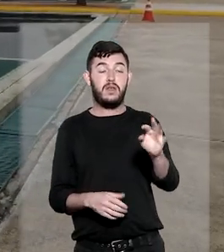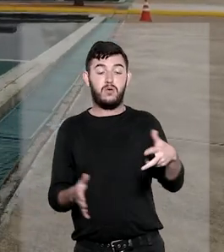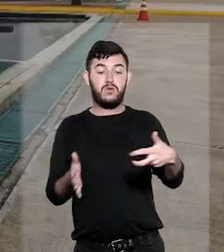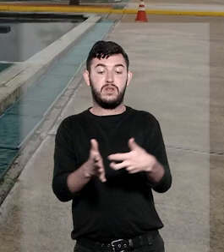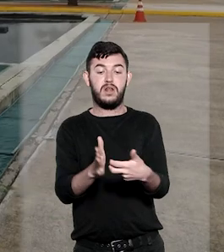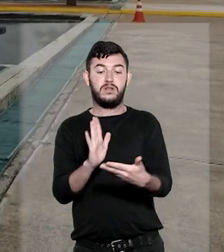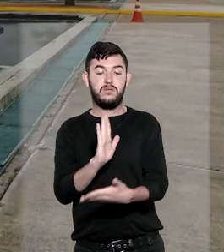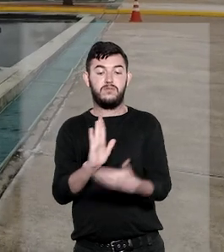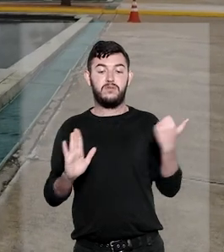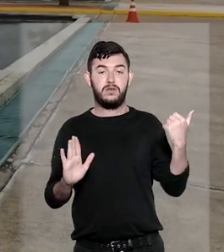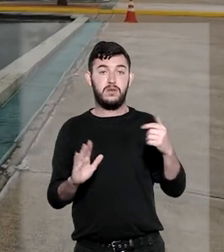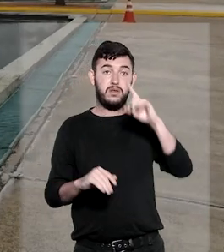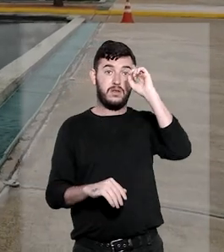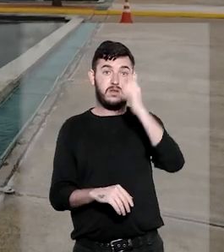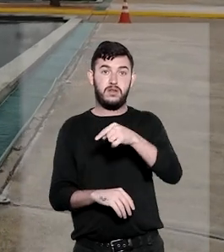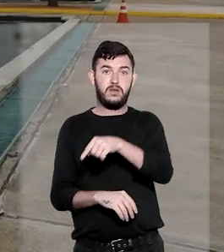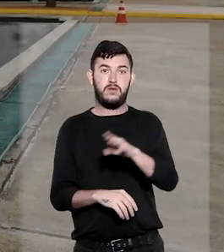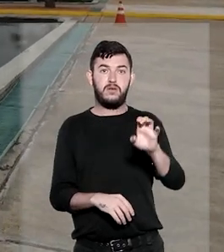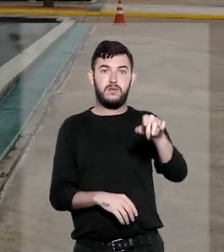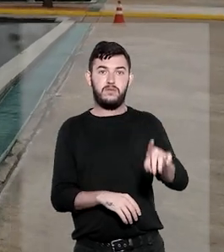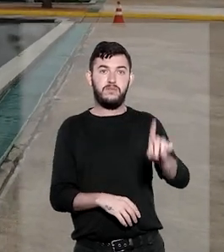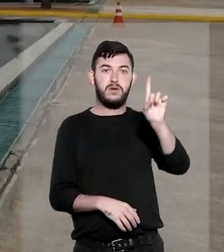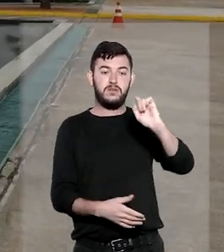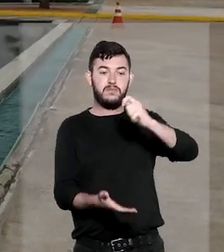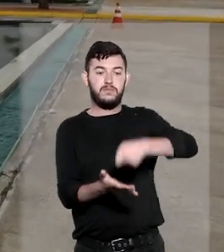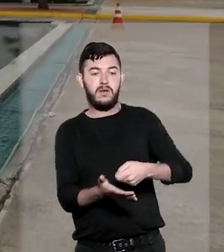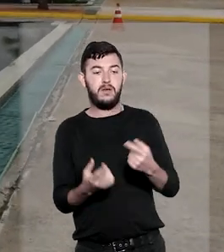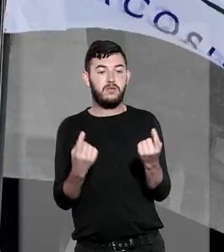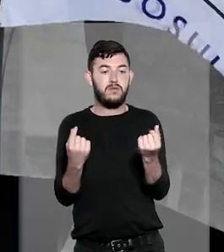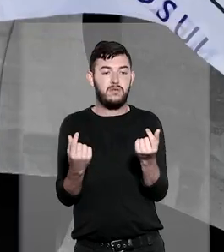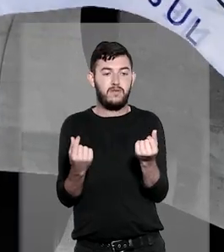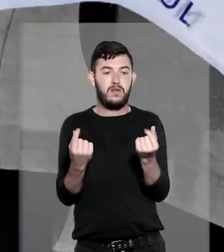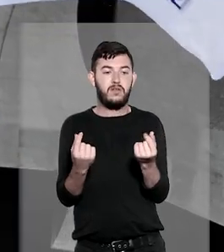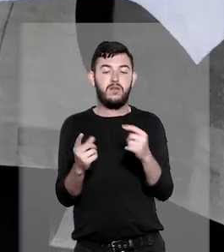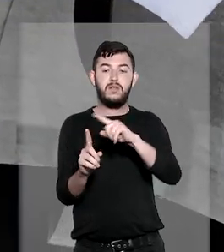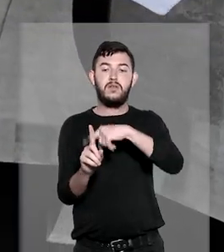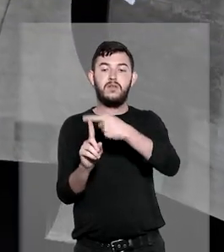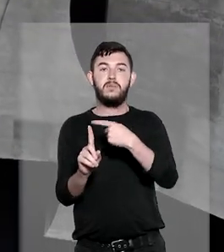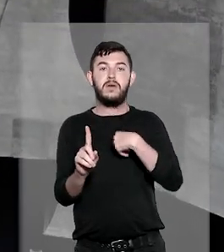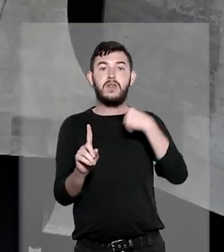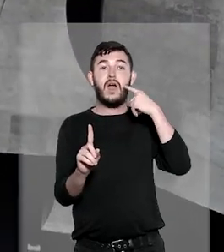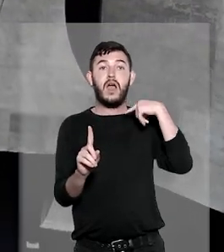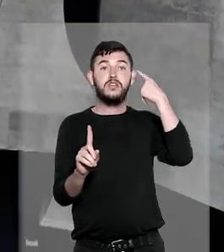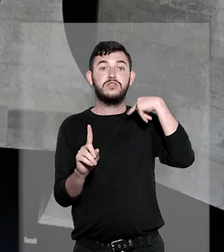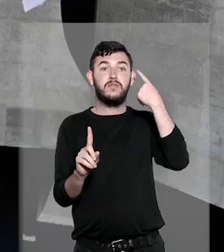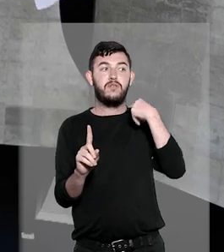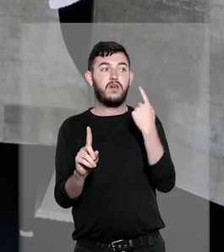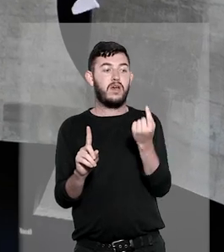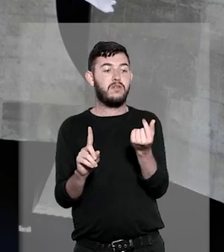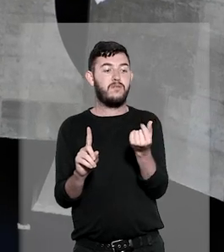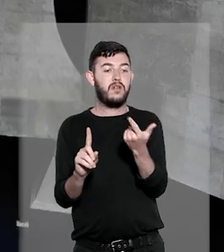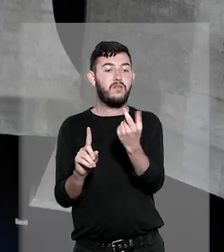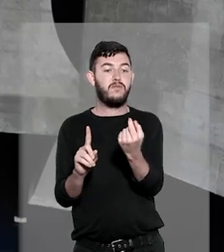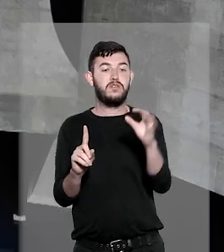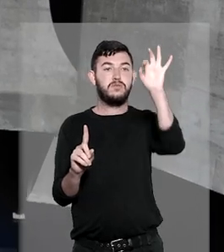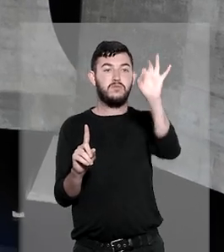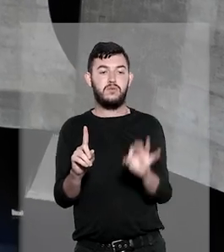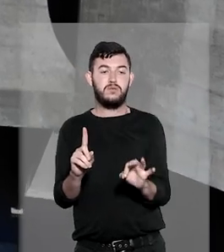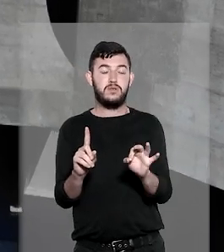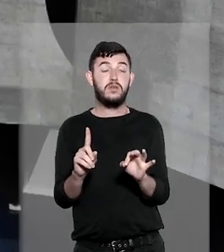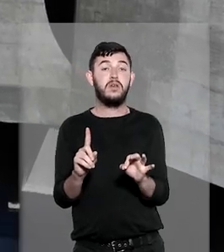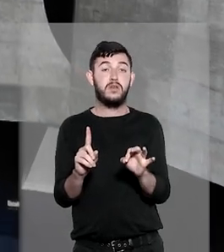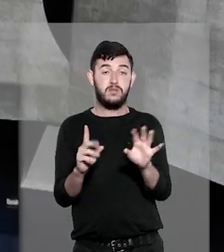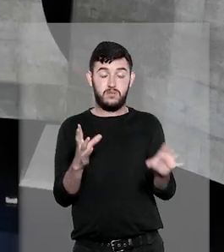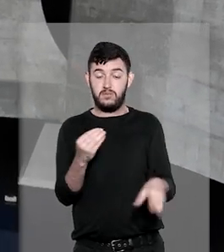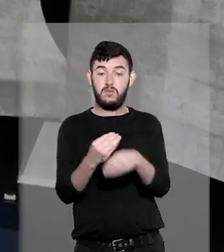determinado que a Bande pague as verbas sucubenciais, incluindo honorários advocatícios de 20% com